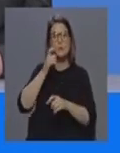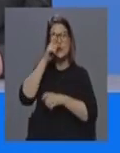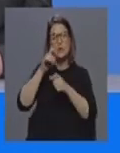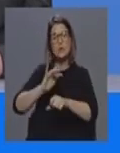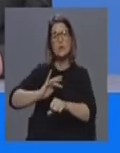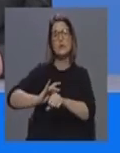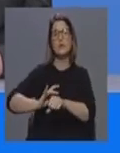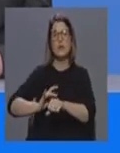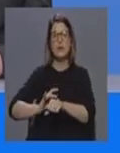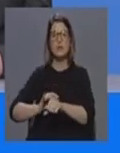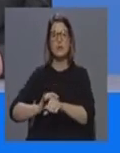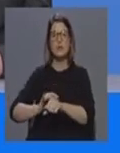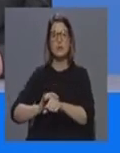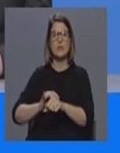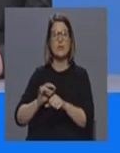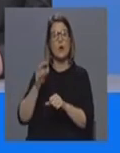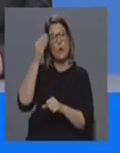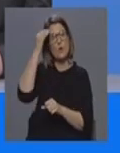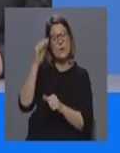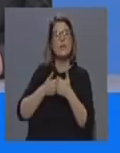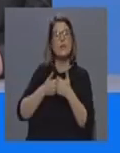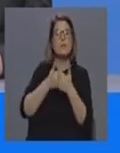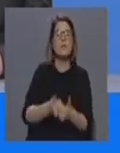a seguir estas recomendações?